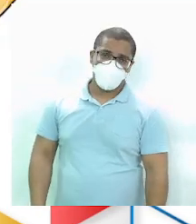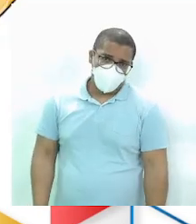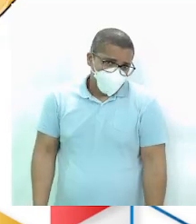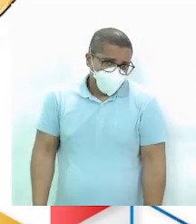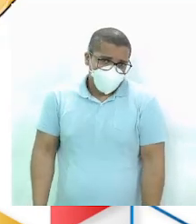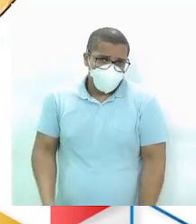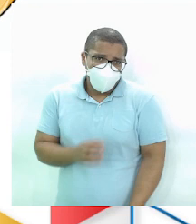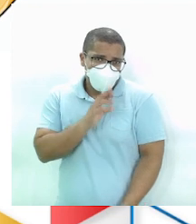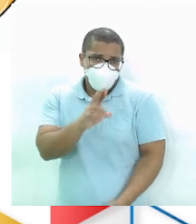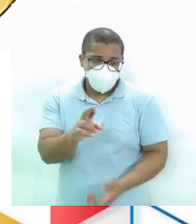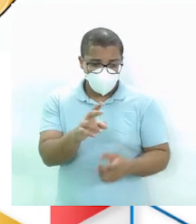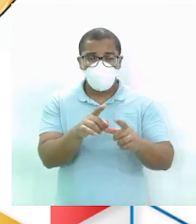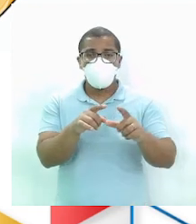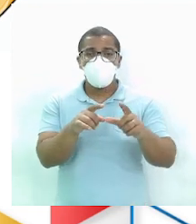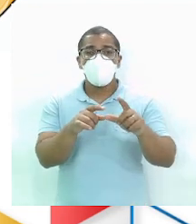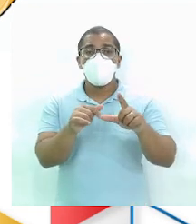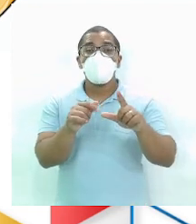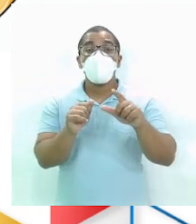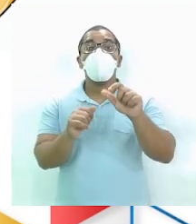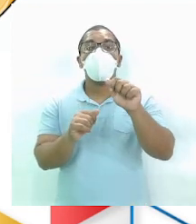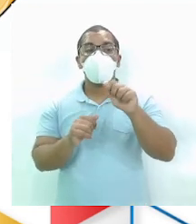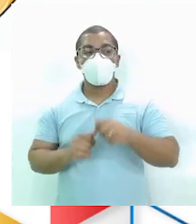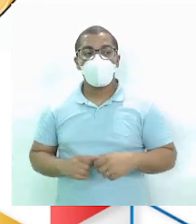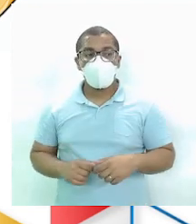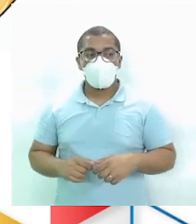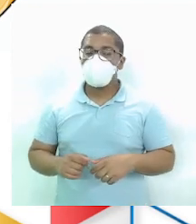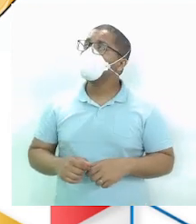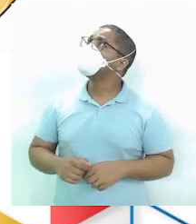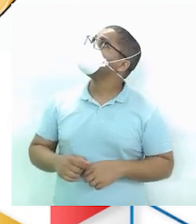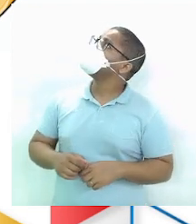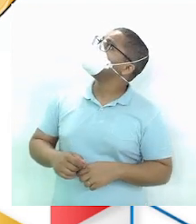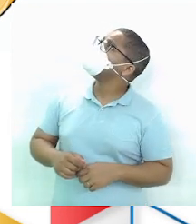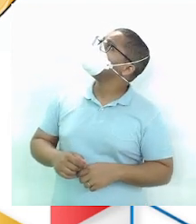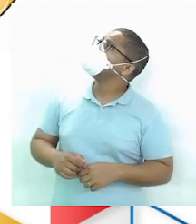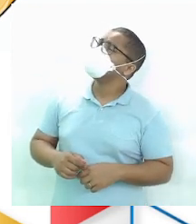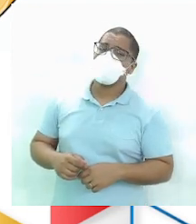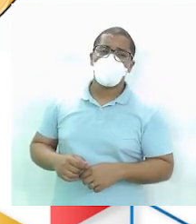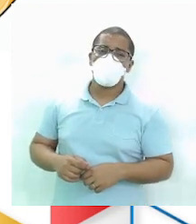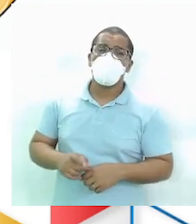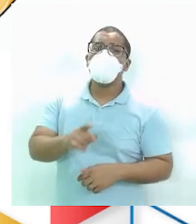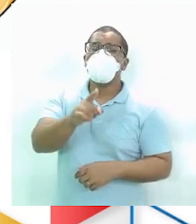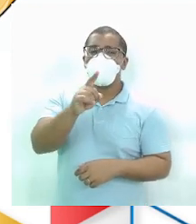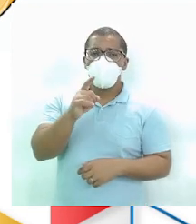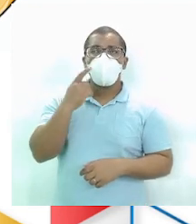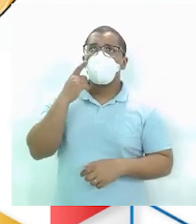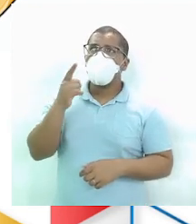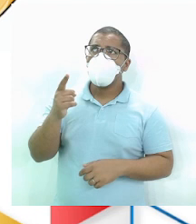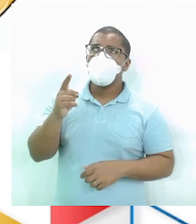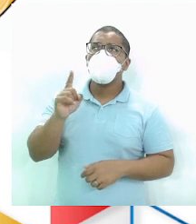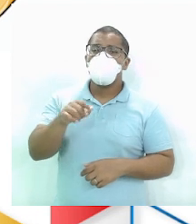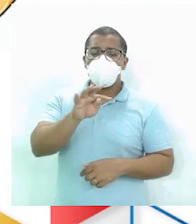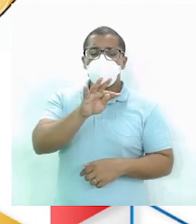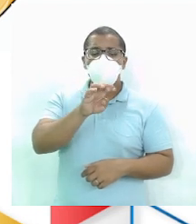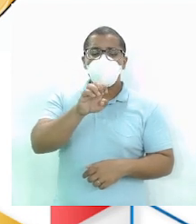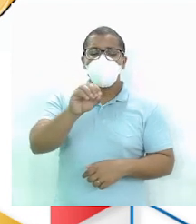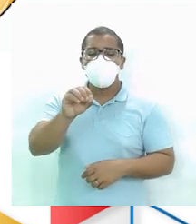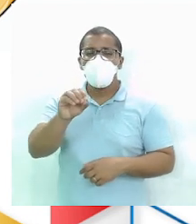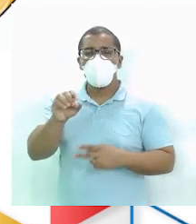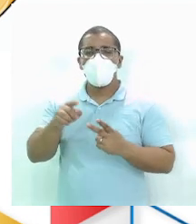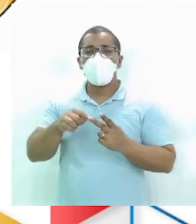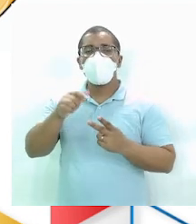responder O item A Eu vou olhar a imagem E vou ver Que Tel e sua namorada Joana